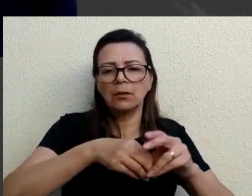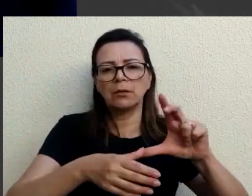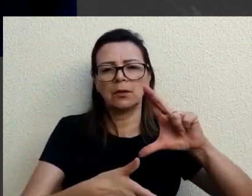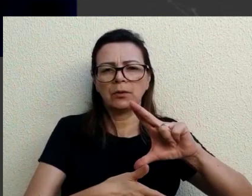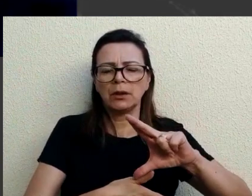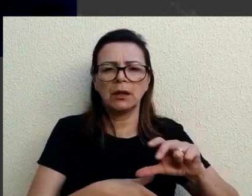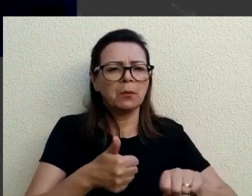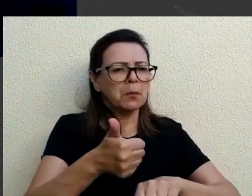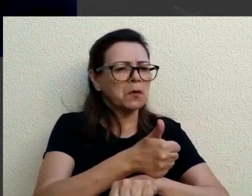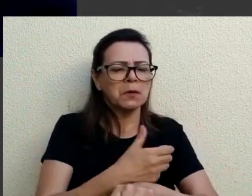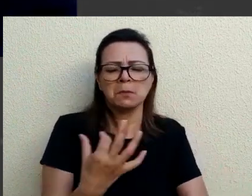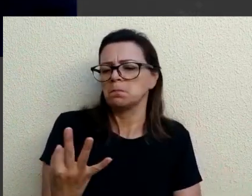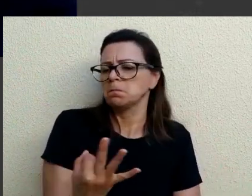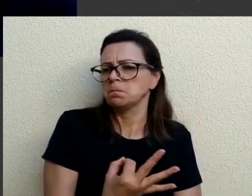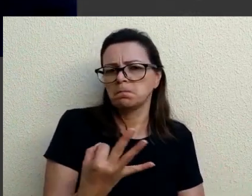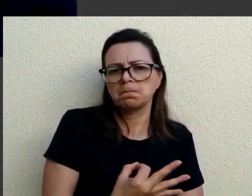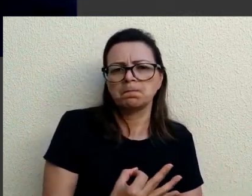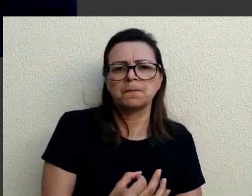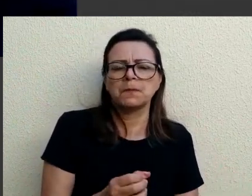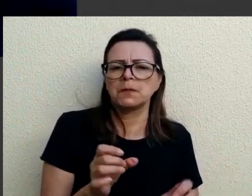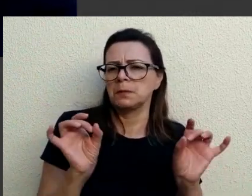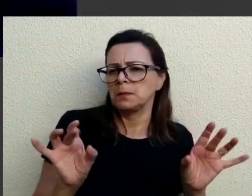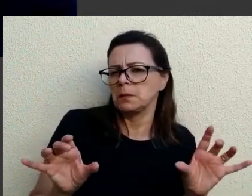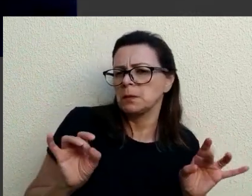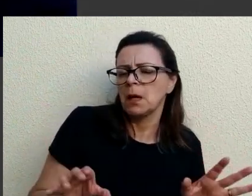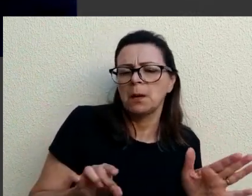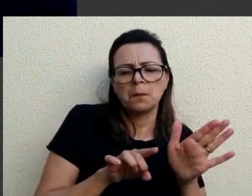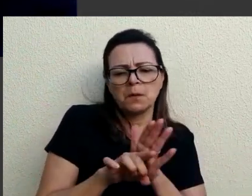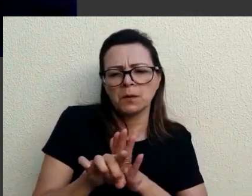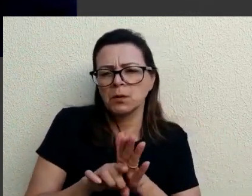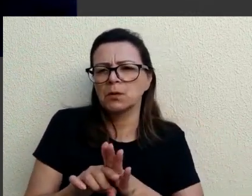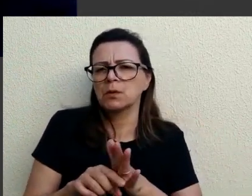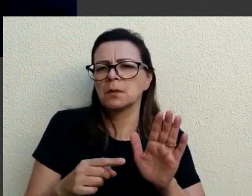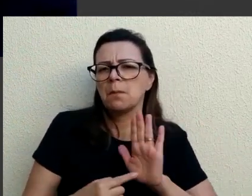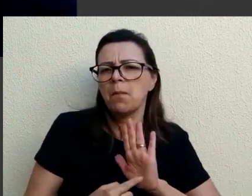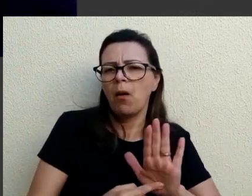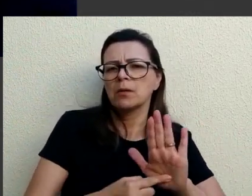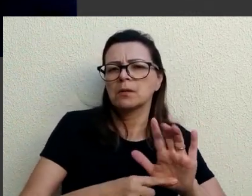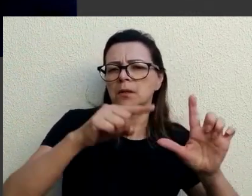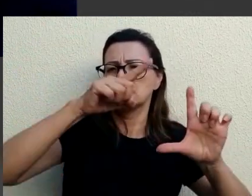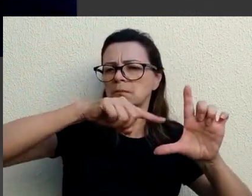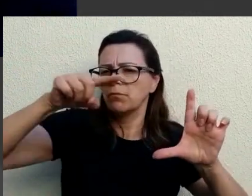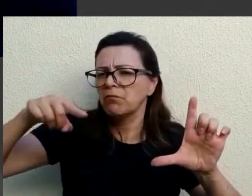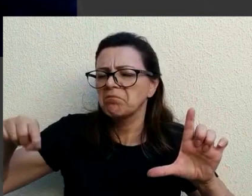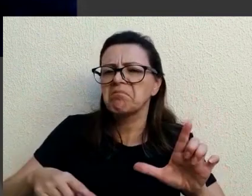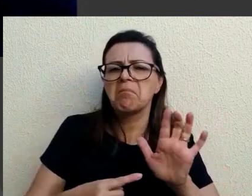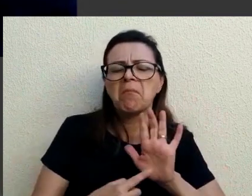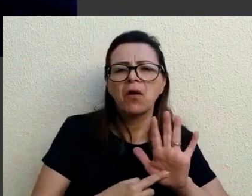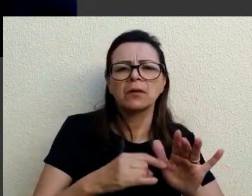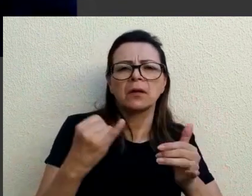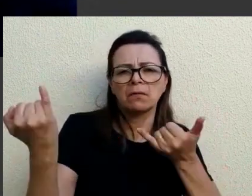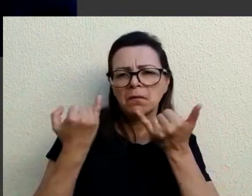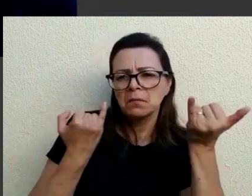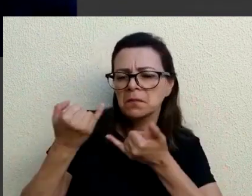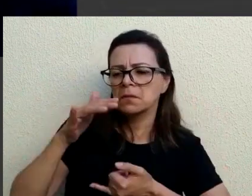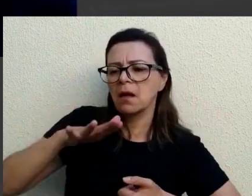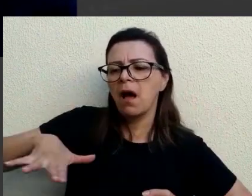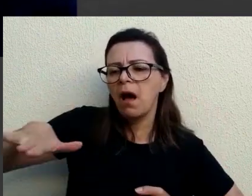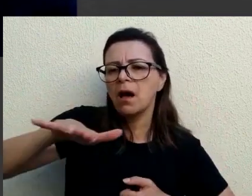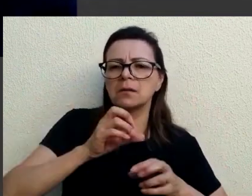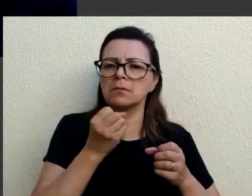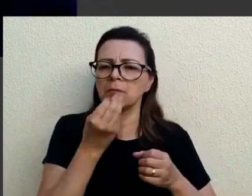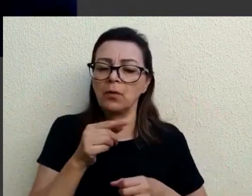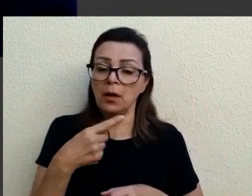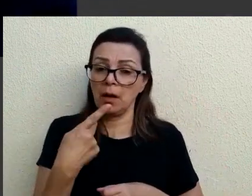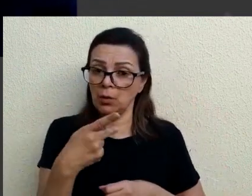tem na nossa universidade e o quanto a Unila tem contribuído com pesquisas e gerando dados e gerando conhecimento em várias áreas. Eu acho